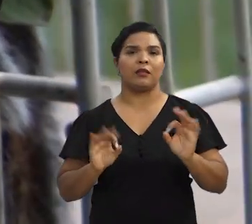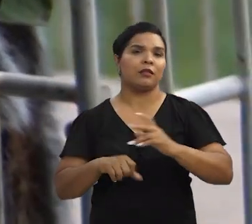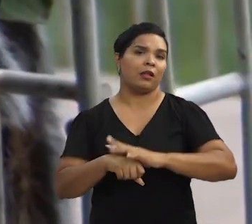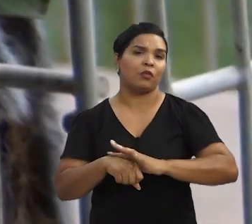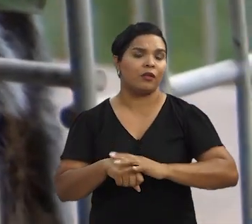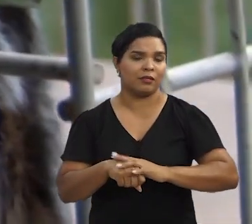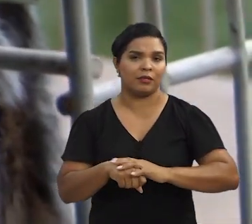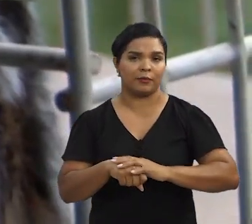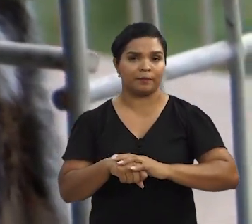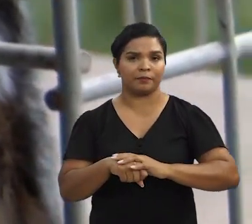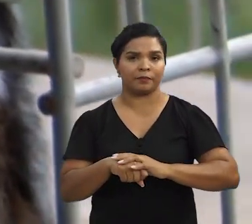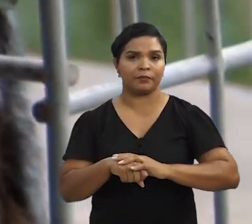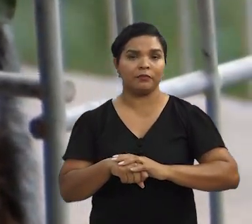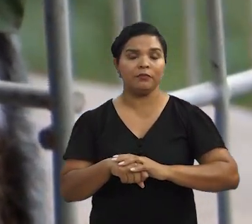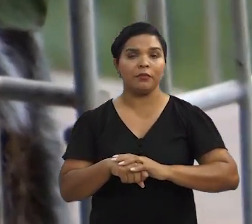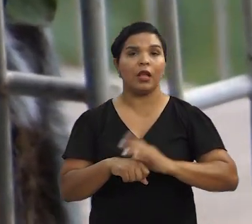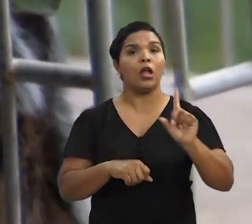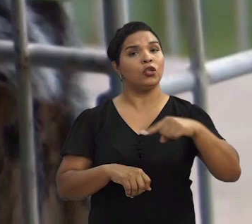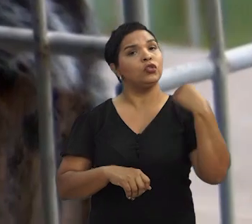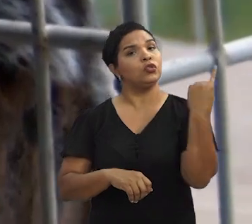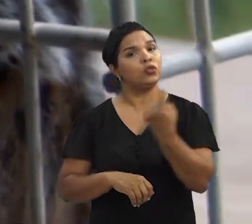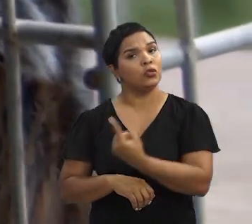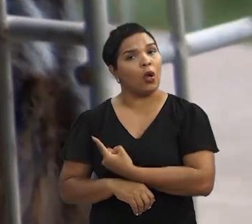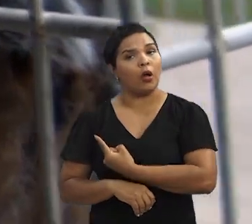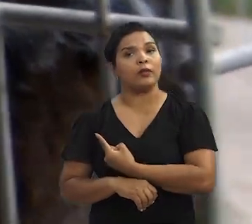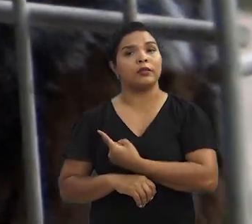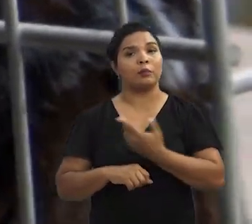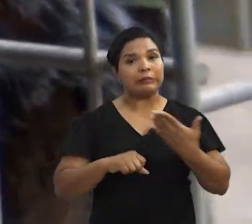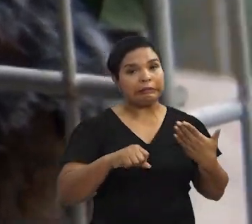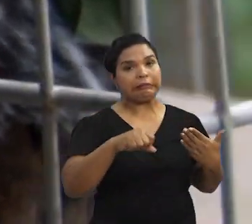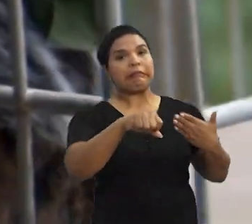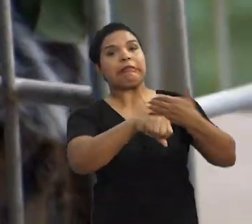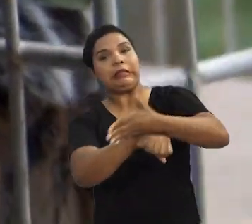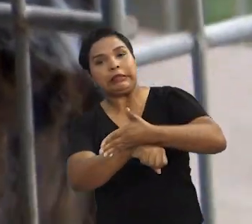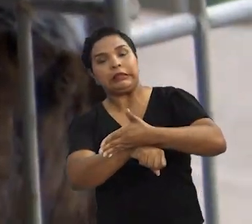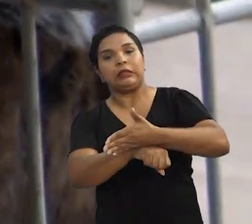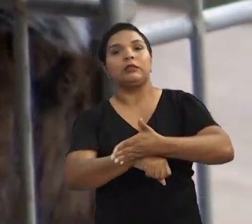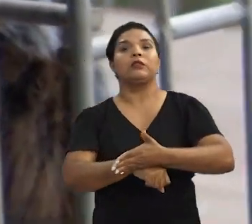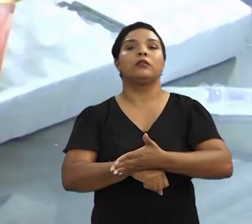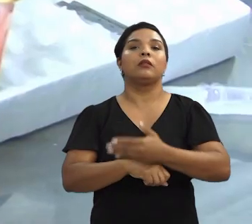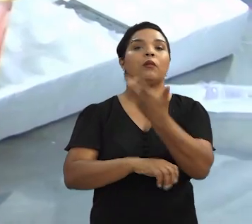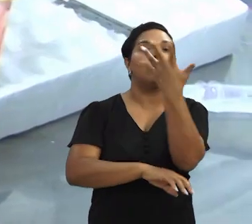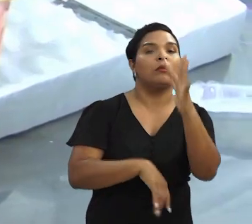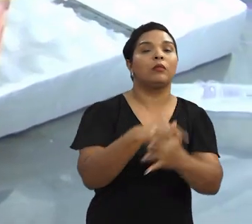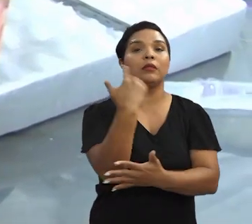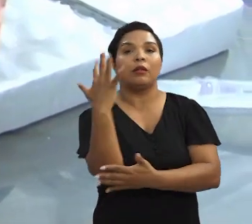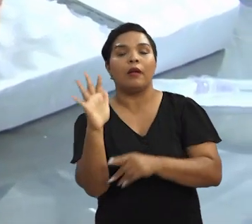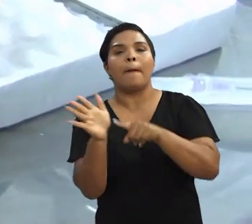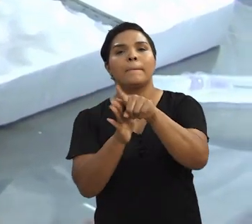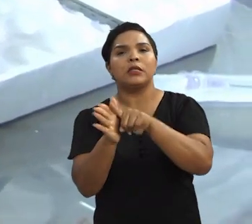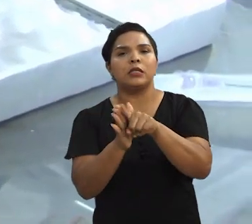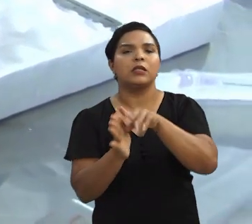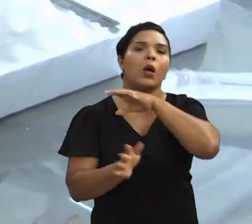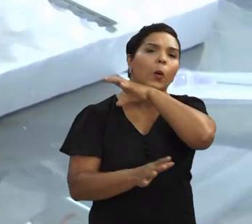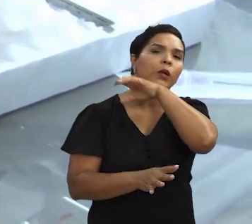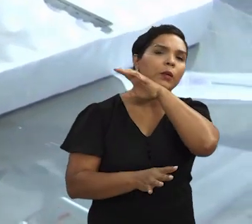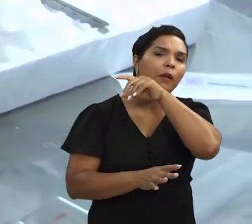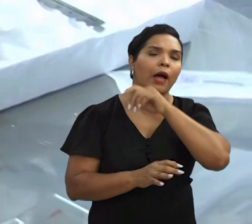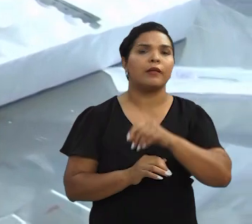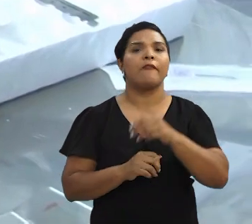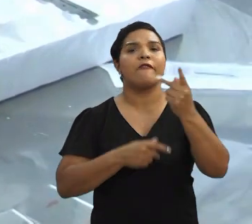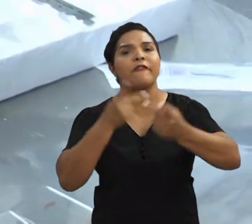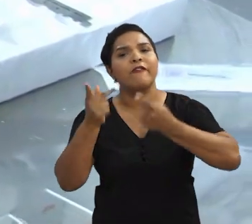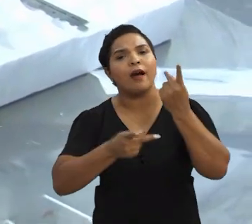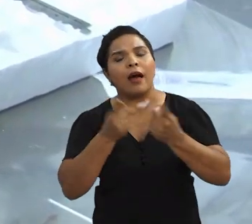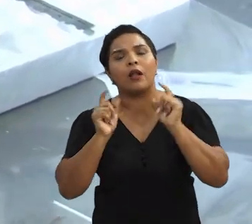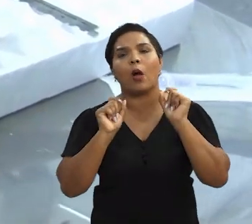não tem culpa daquela doença, né? Pelo contrário, nós estamos invadindo os espaços dele. A gente fala de pesquisa com animais, a